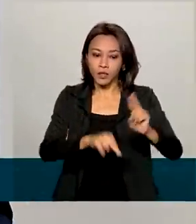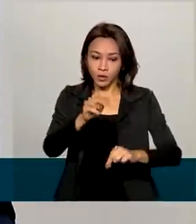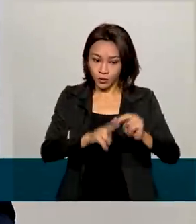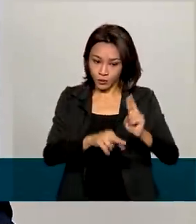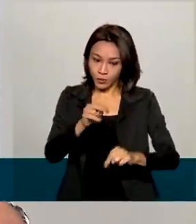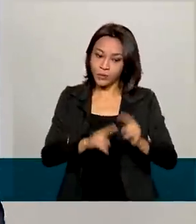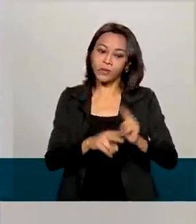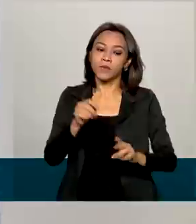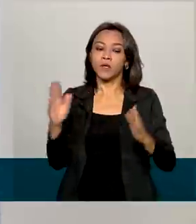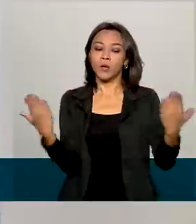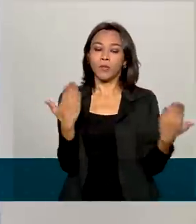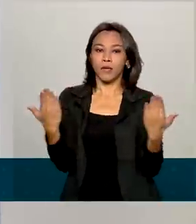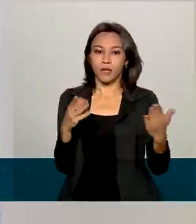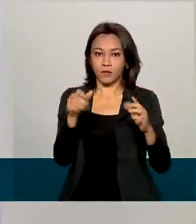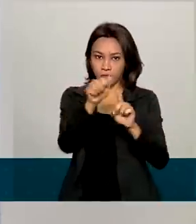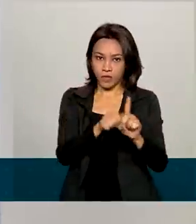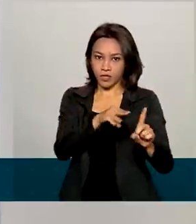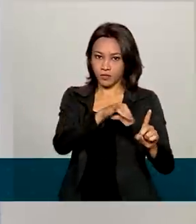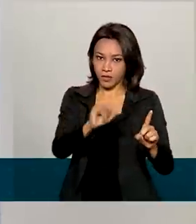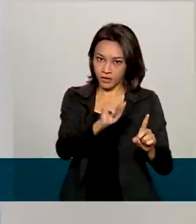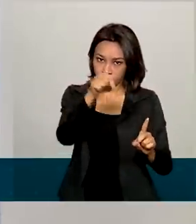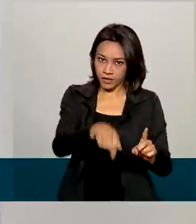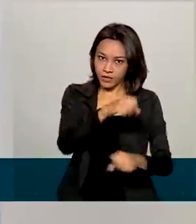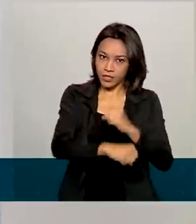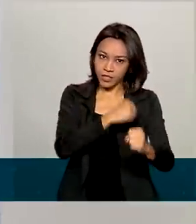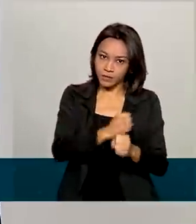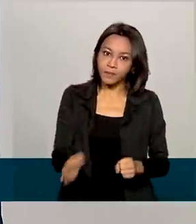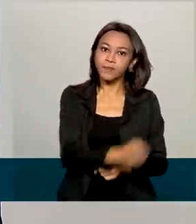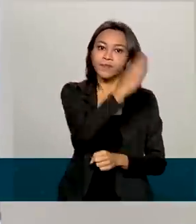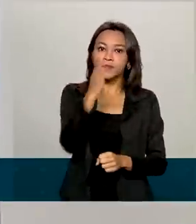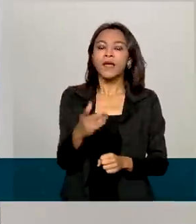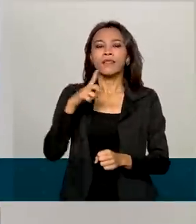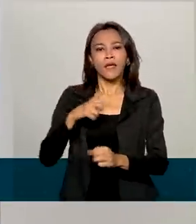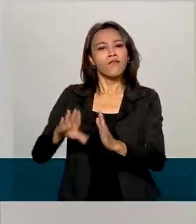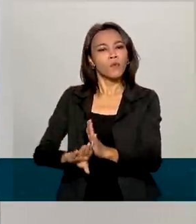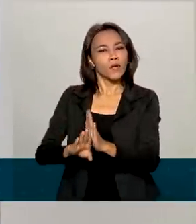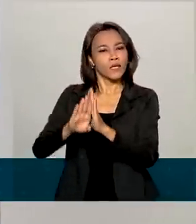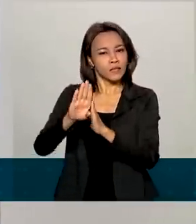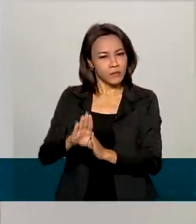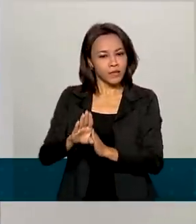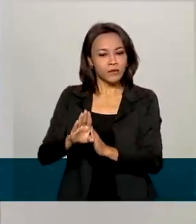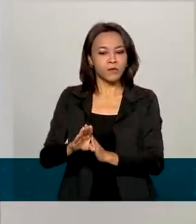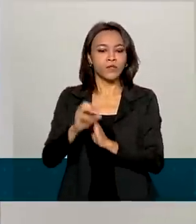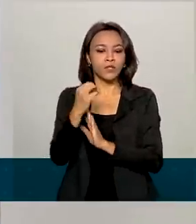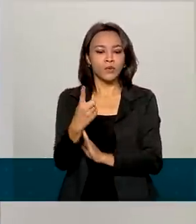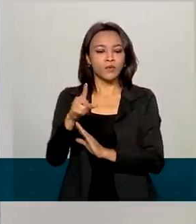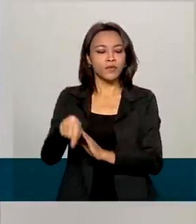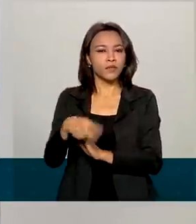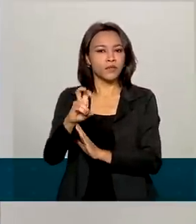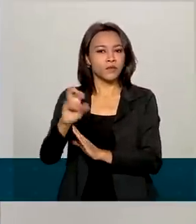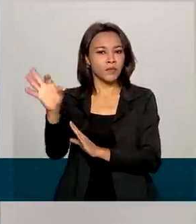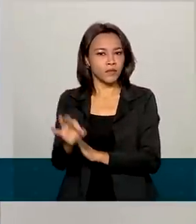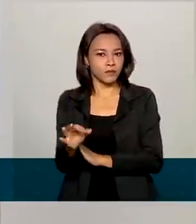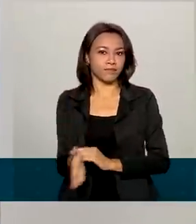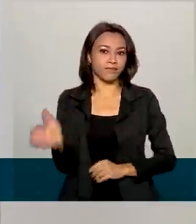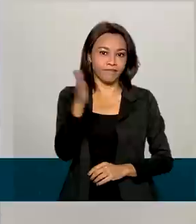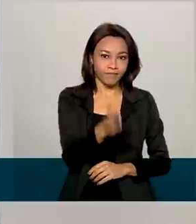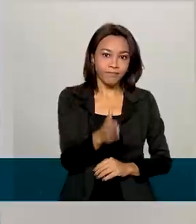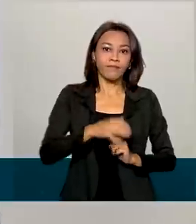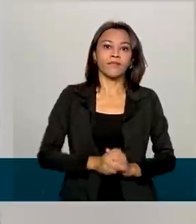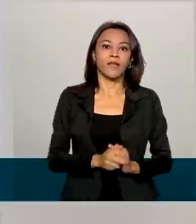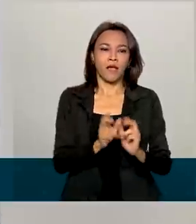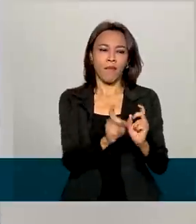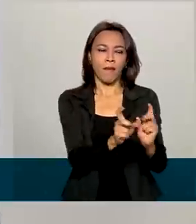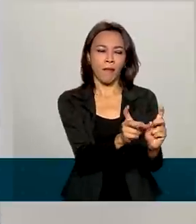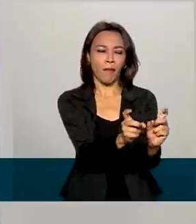deste ano. Em termos reais. Em termos nominais, no entanto, houve um crescimento de 1,5%. De qualquer maneira, o comércio